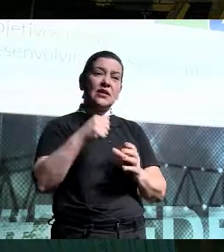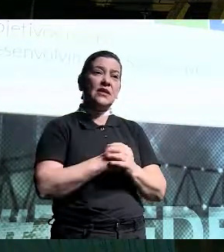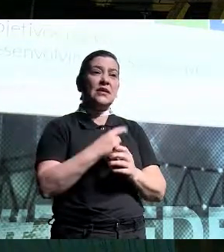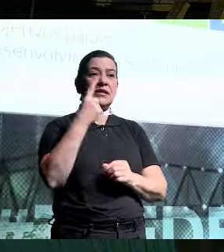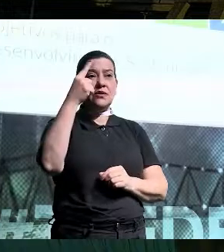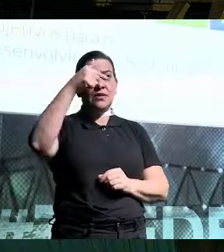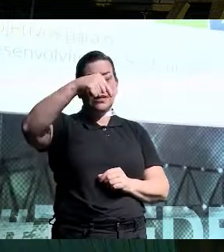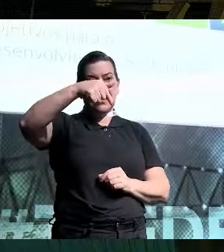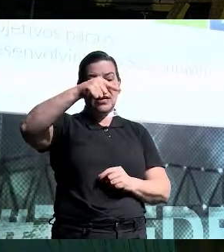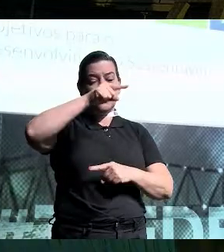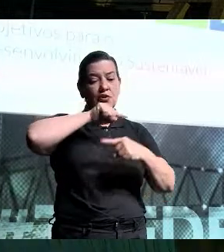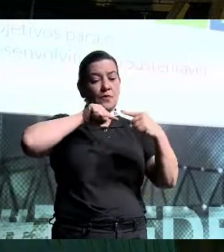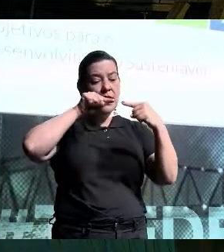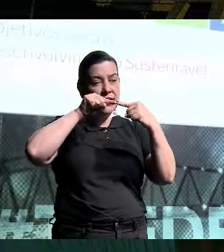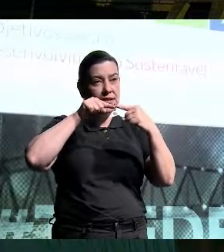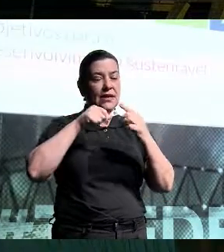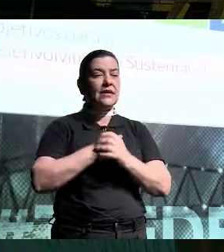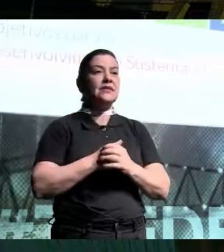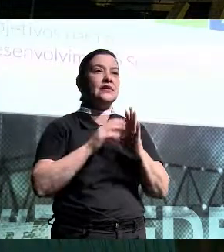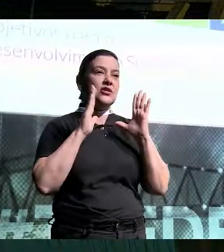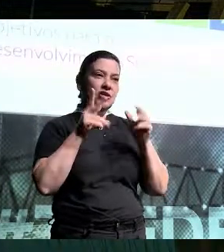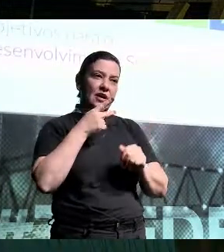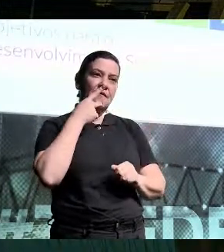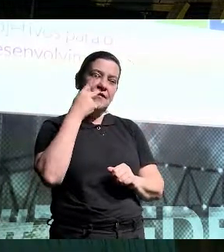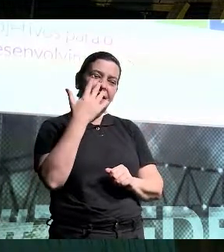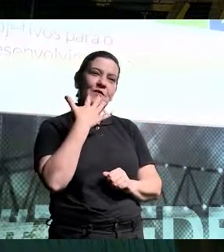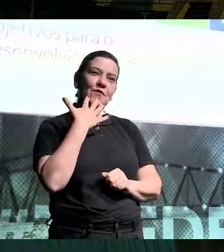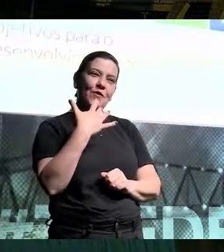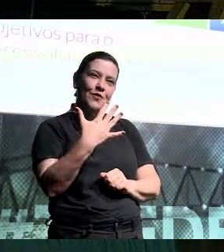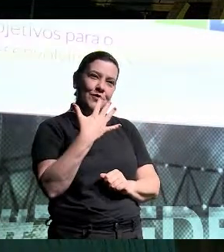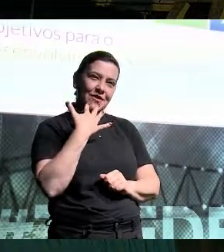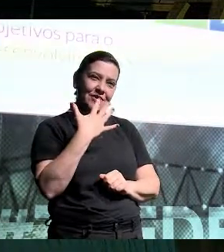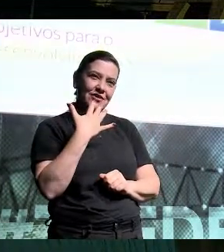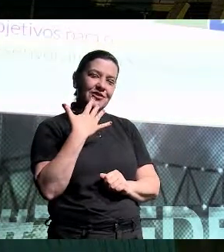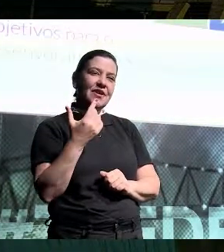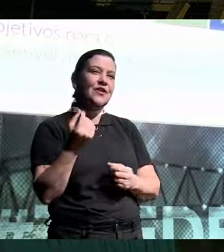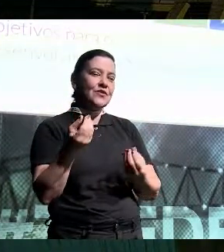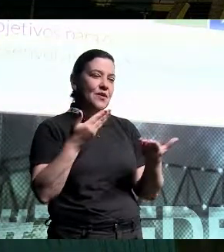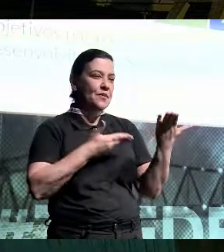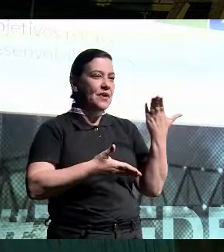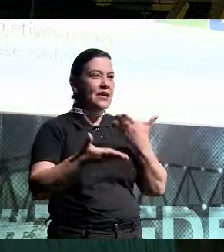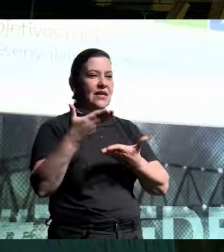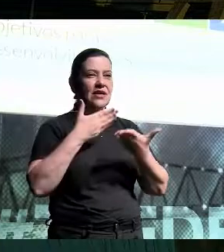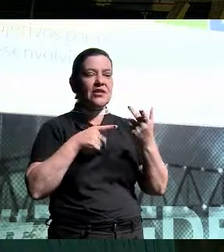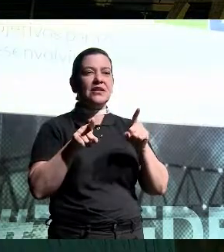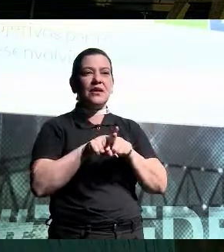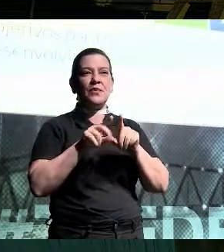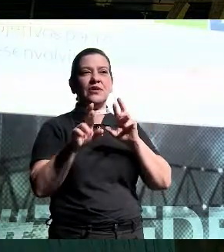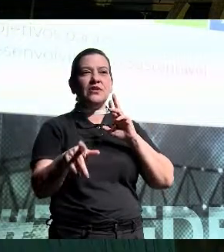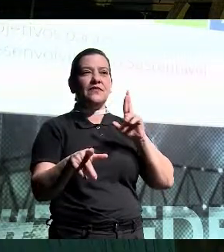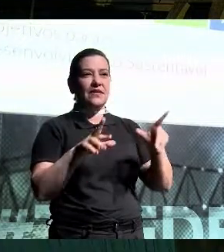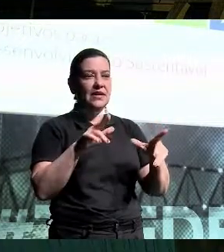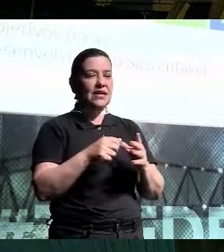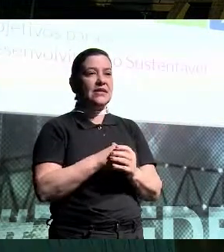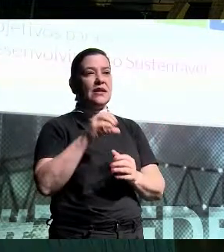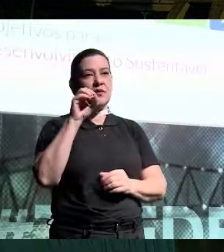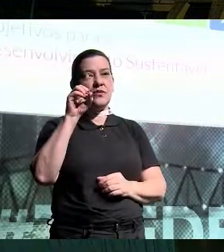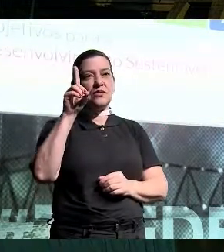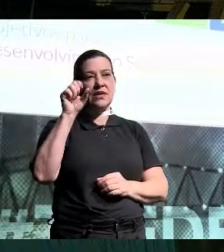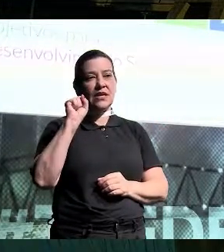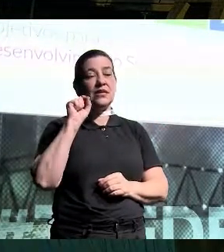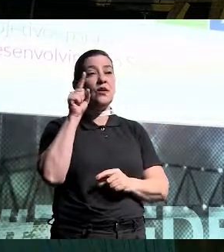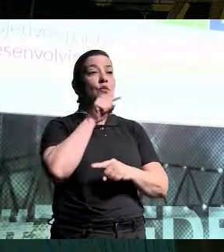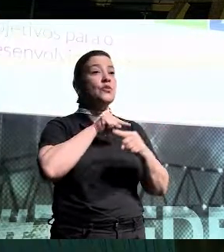17 metas. Comentei que elas são todas coloridinhas e é justamente para engajar e para diferenciar também. ODSs são